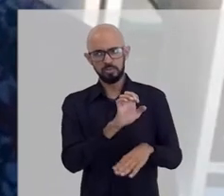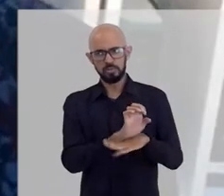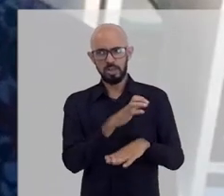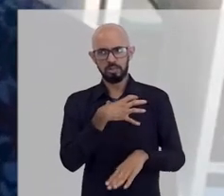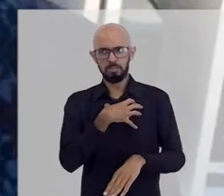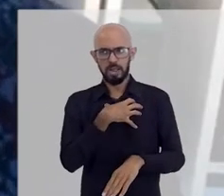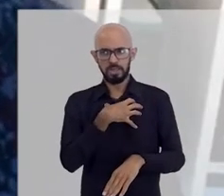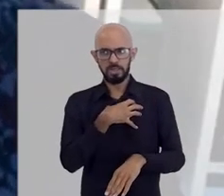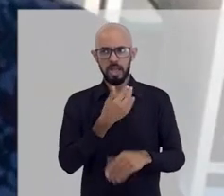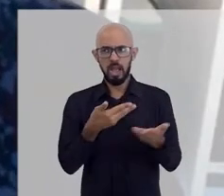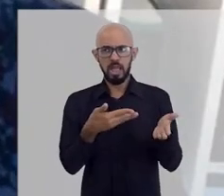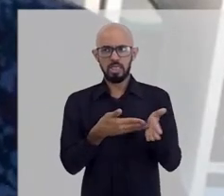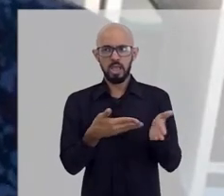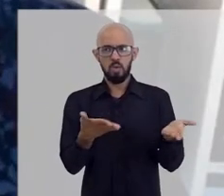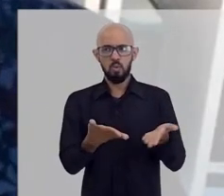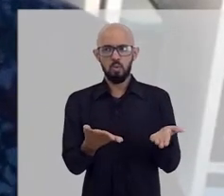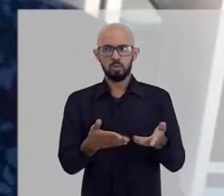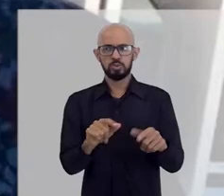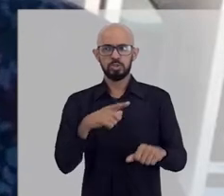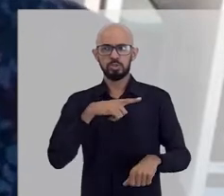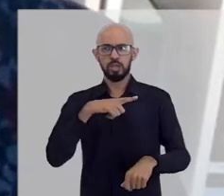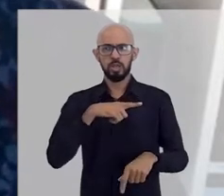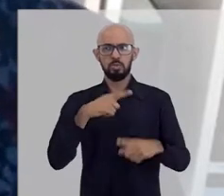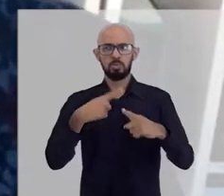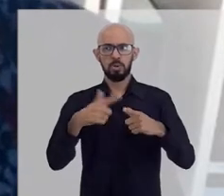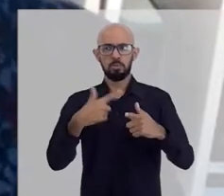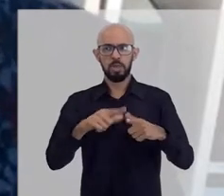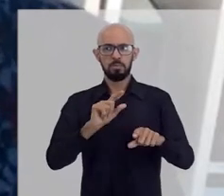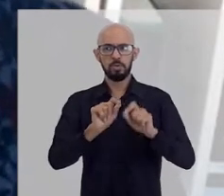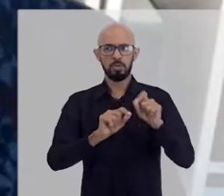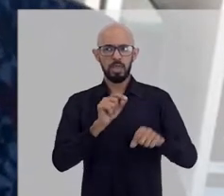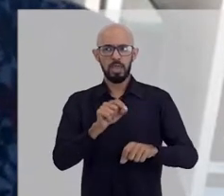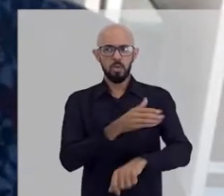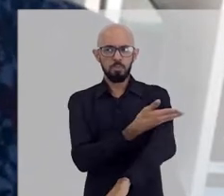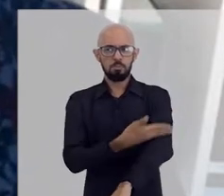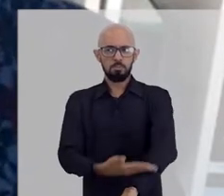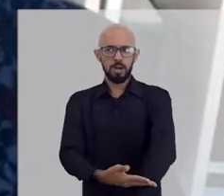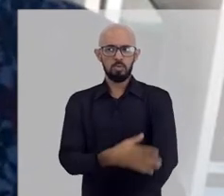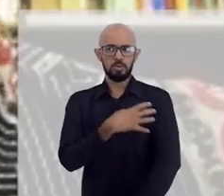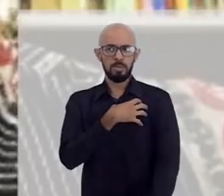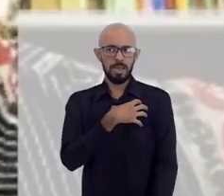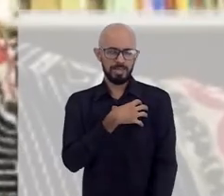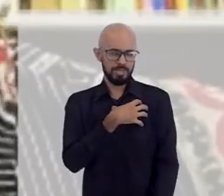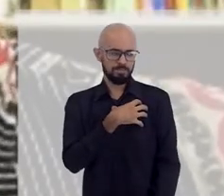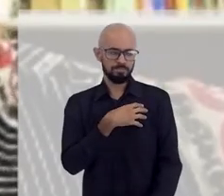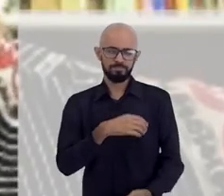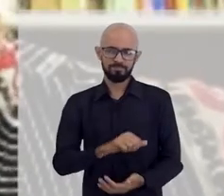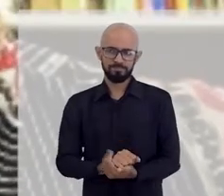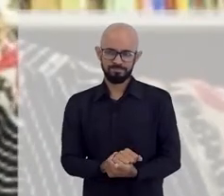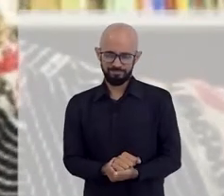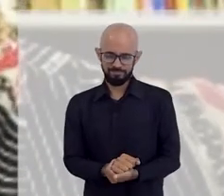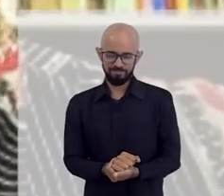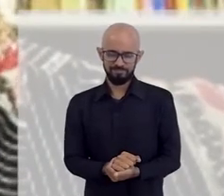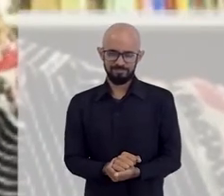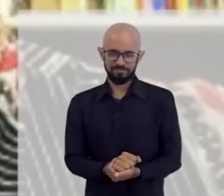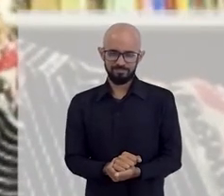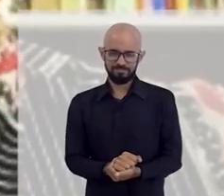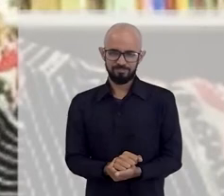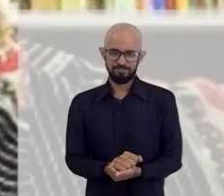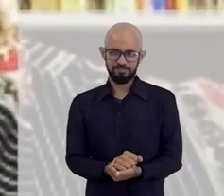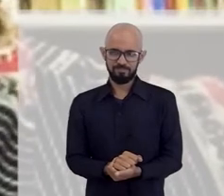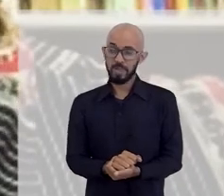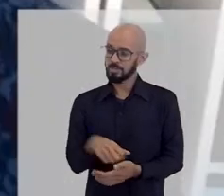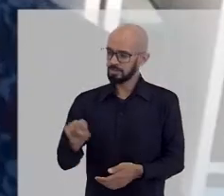para essa questão das cotas, existe aquele problema adicional do branco da Bahia. É isso, branco da Bahia. É